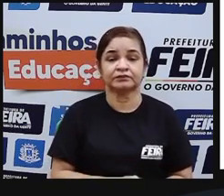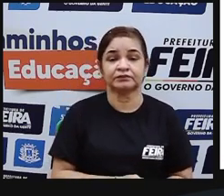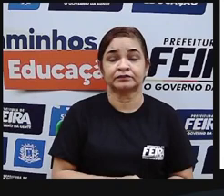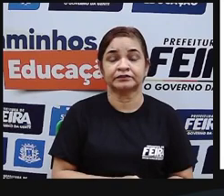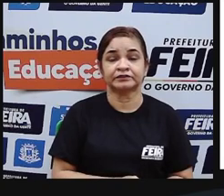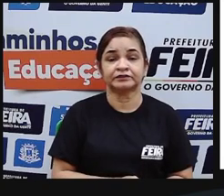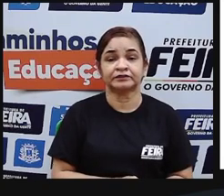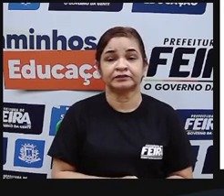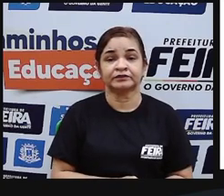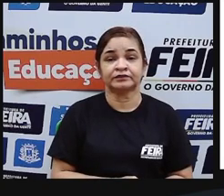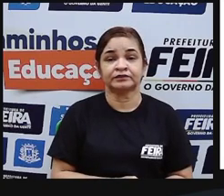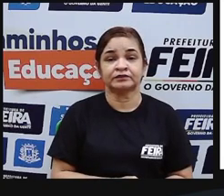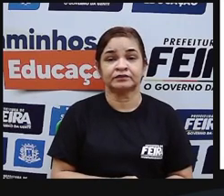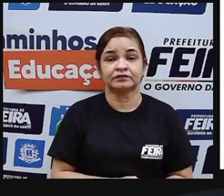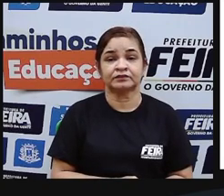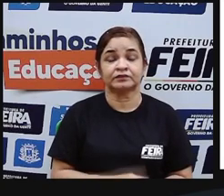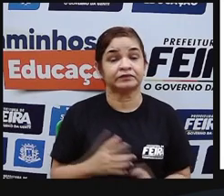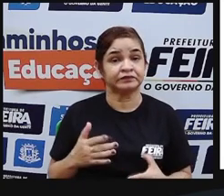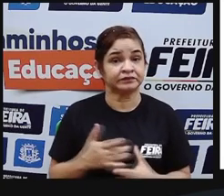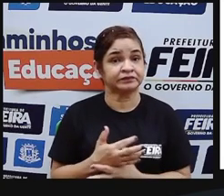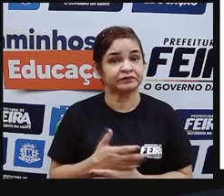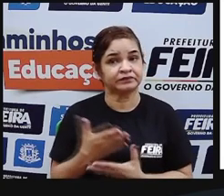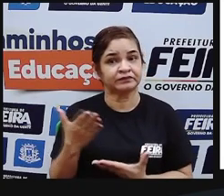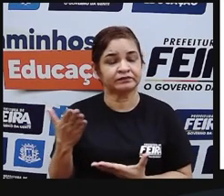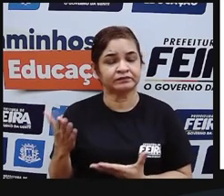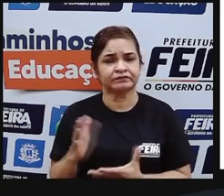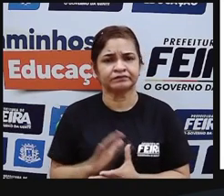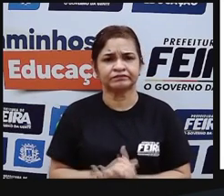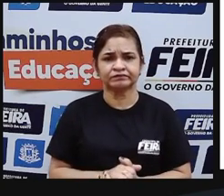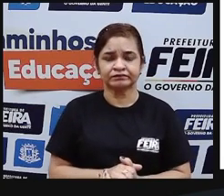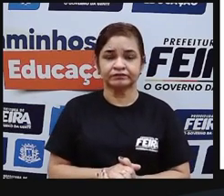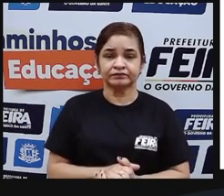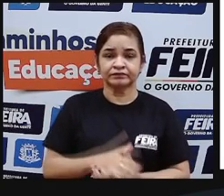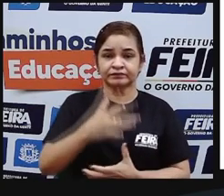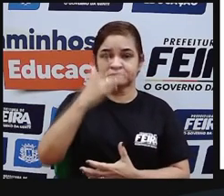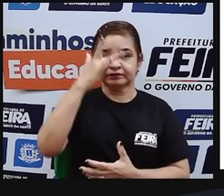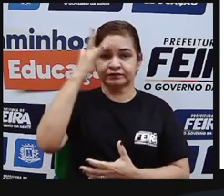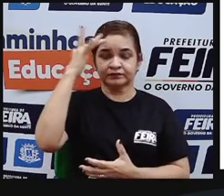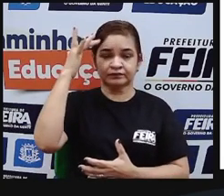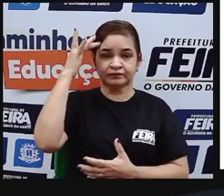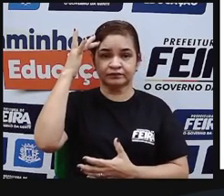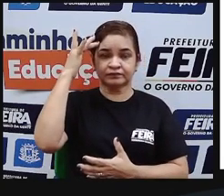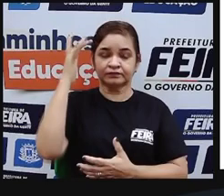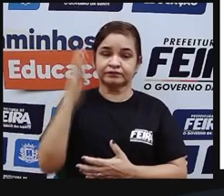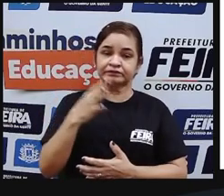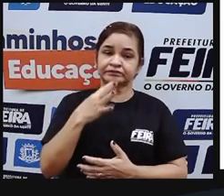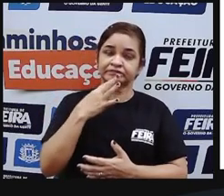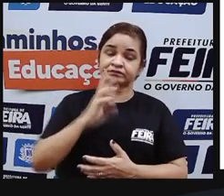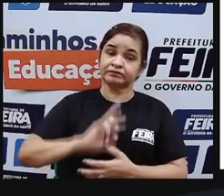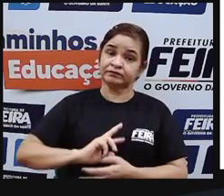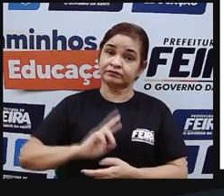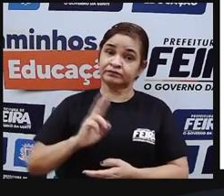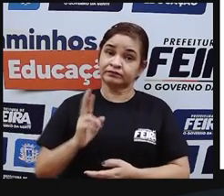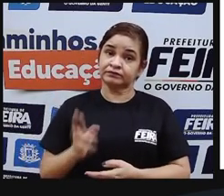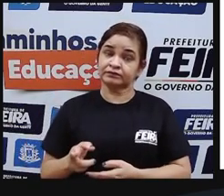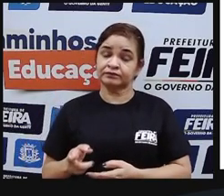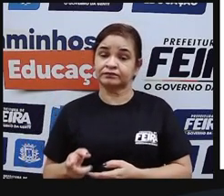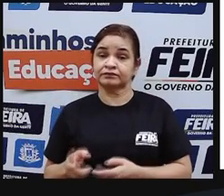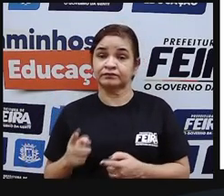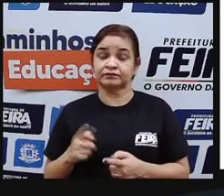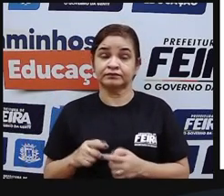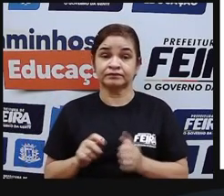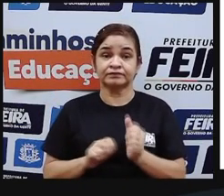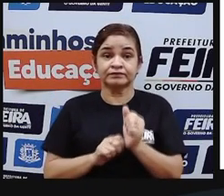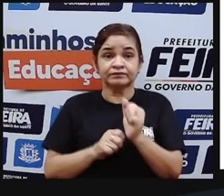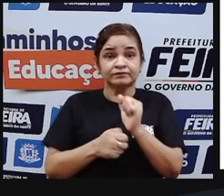essa é a cidade de Machu Picchu que é considerada aí também uma cidade mística por conta dos mistérios que